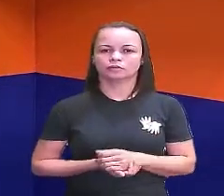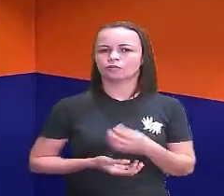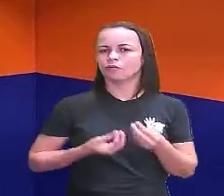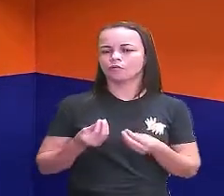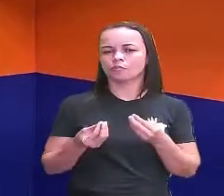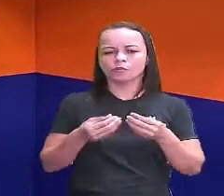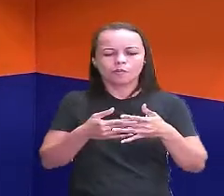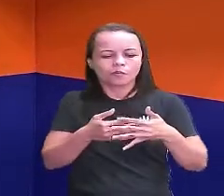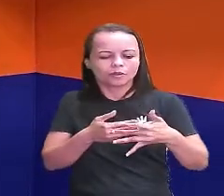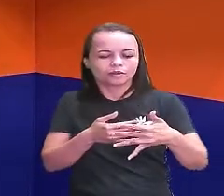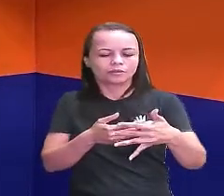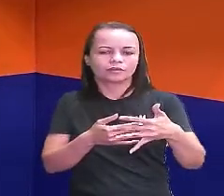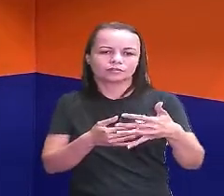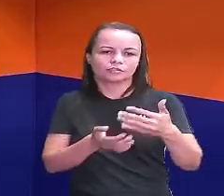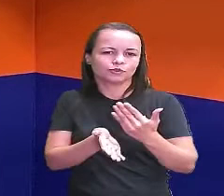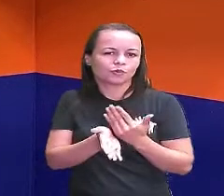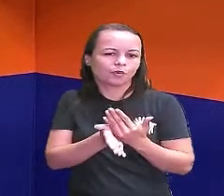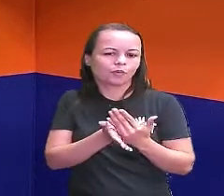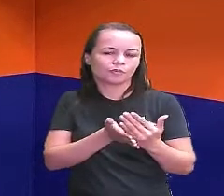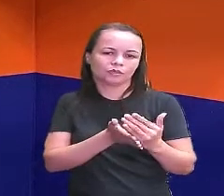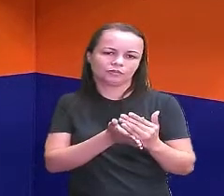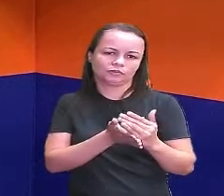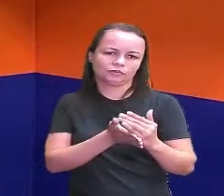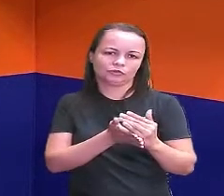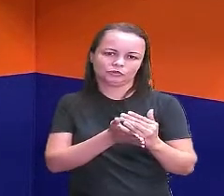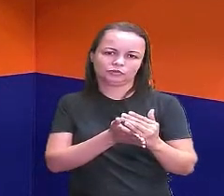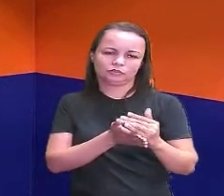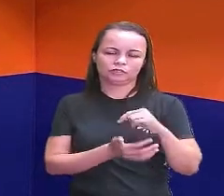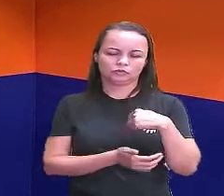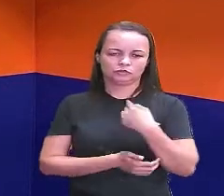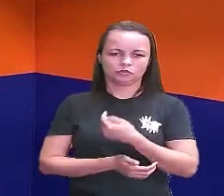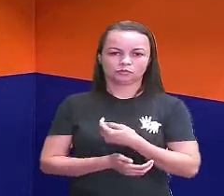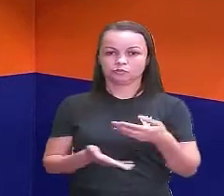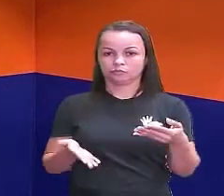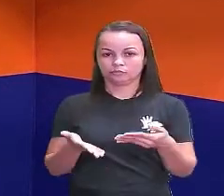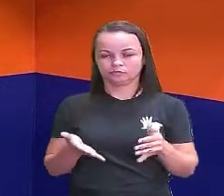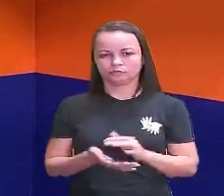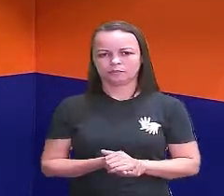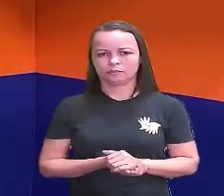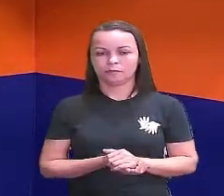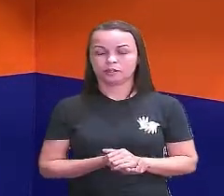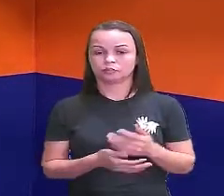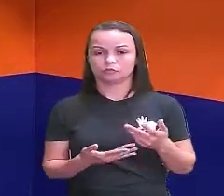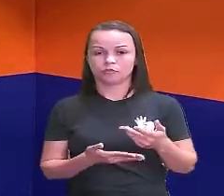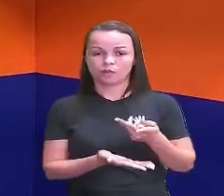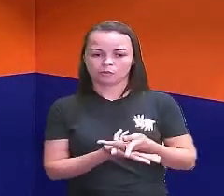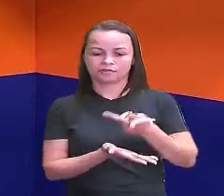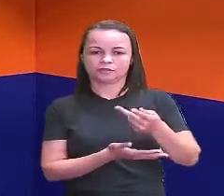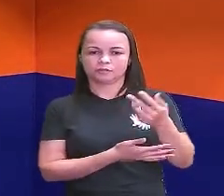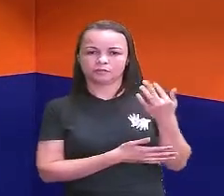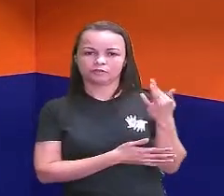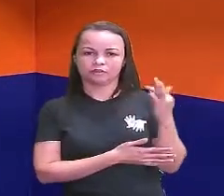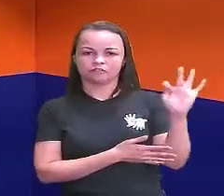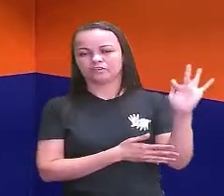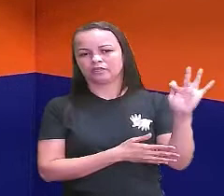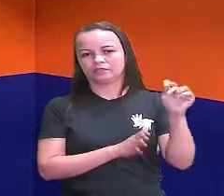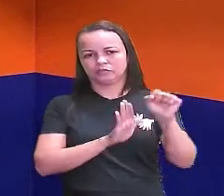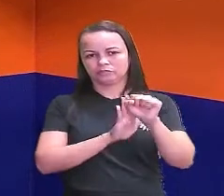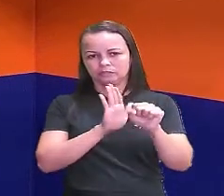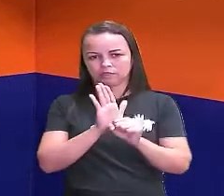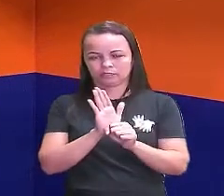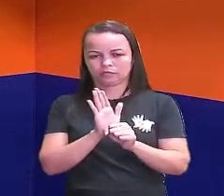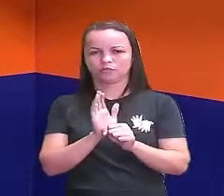início do que nós somos mesmo um acontecimento lá na França no início do século